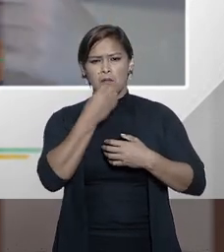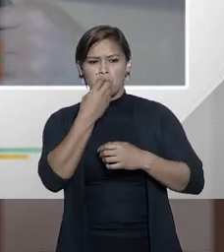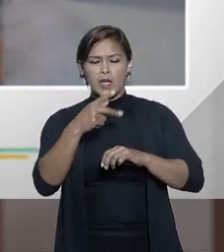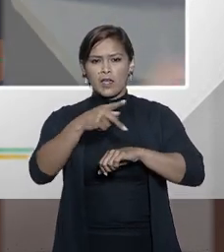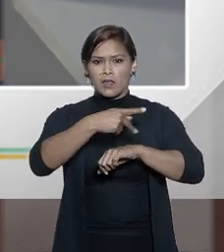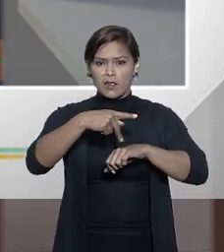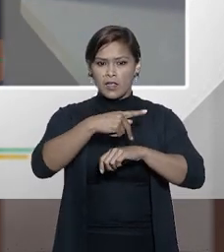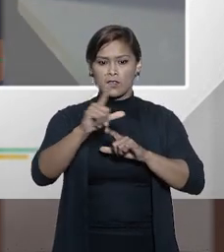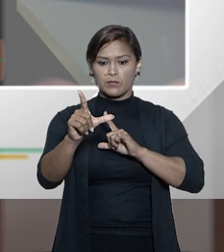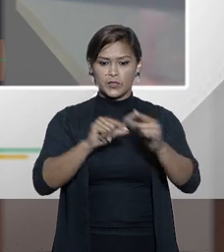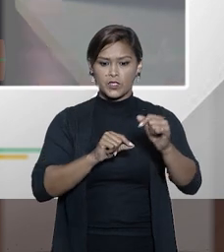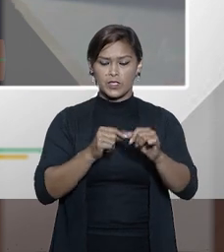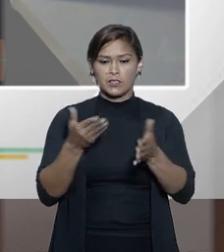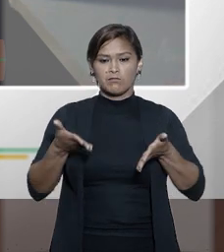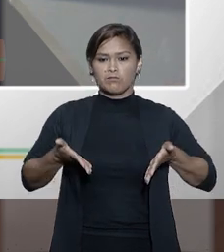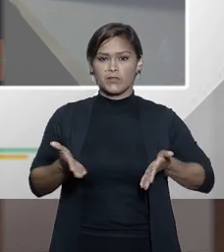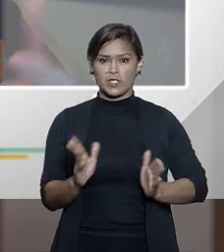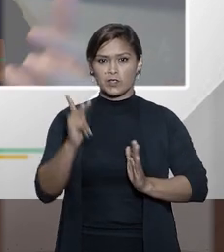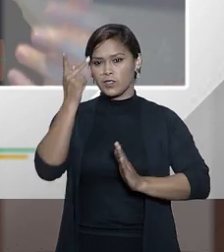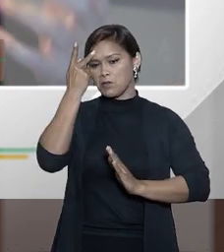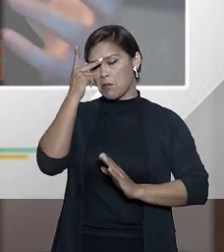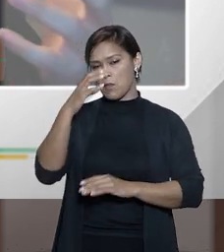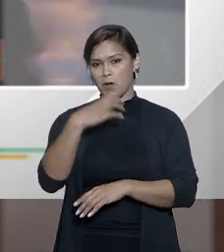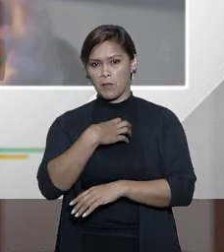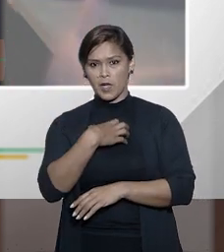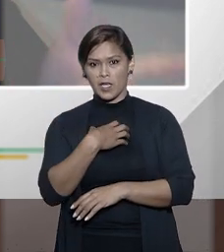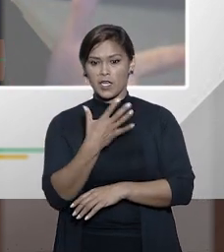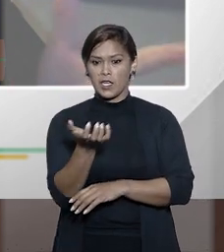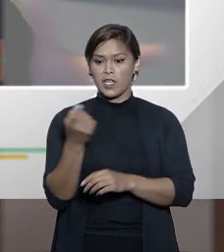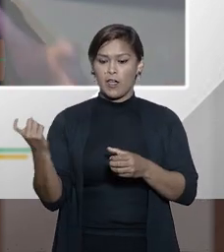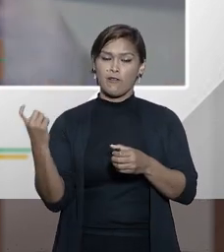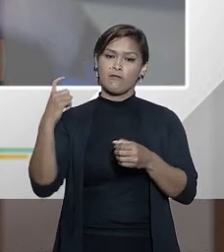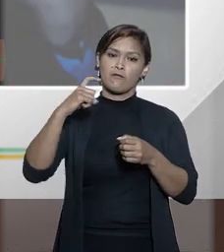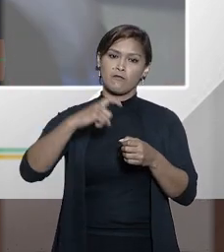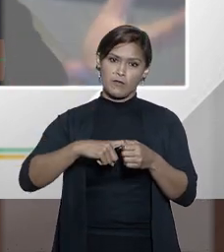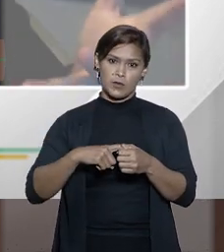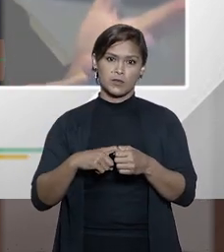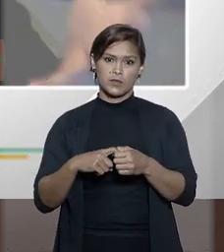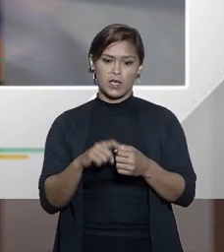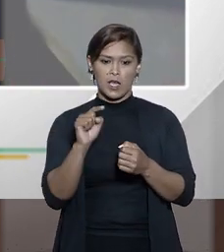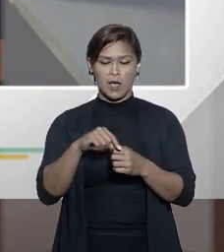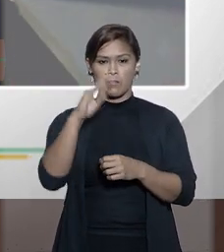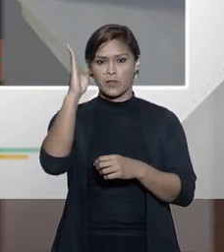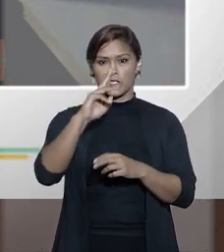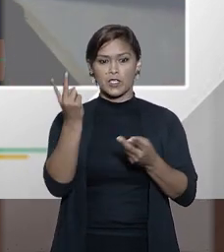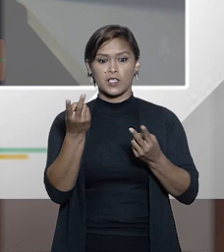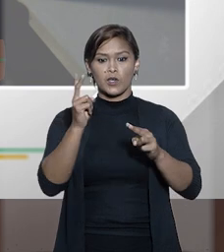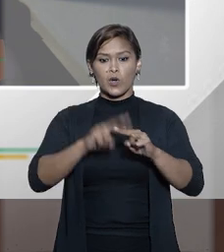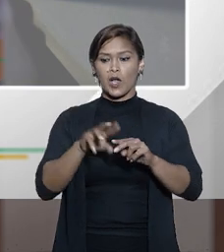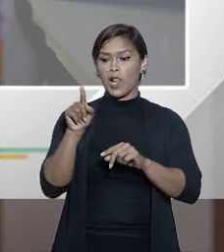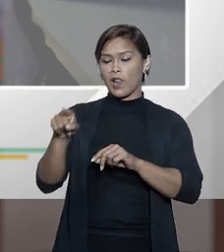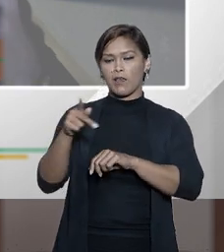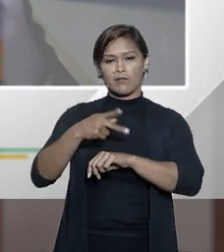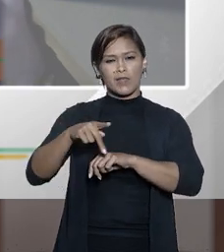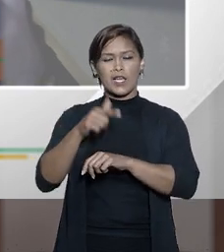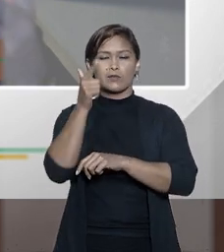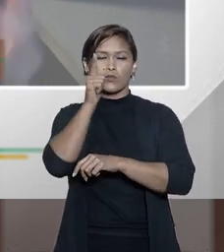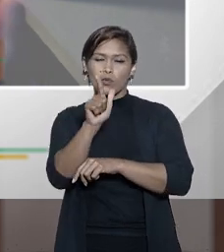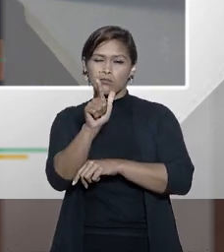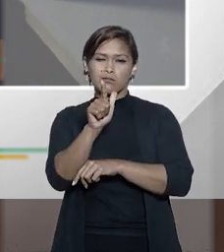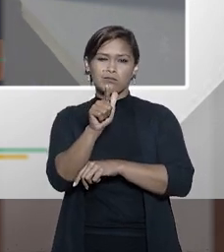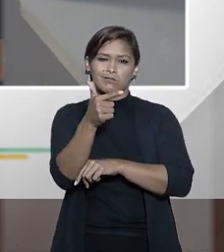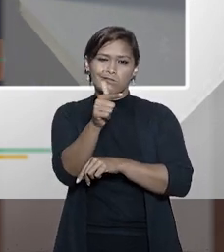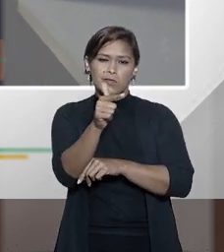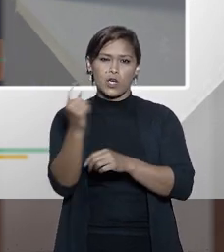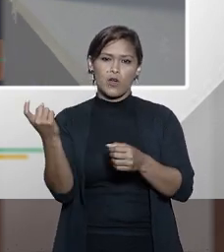Japão porque ele nasceu no interior de São Paulo no interior da Bahia e ele quer voltar e ele está condenado lá ele não consegue voltar